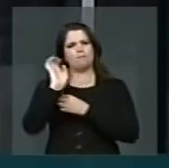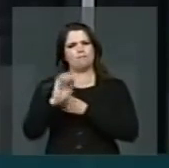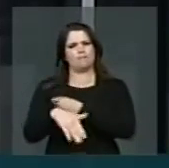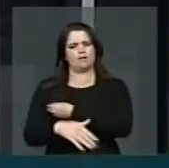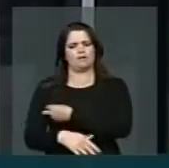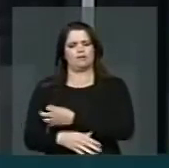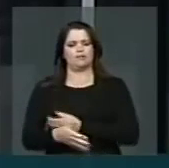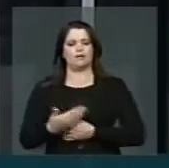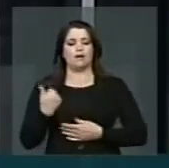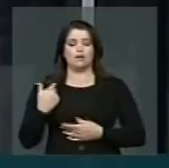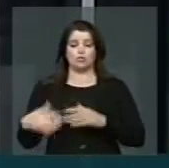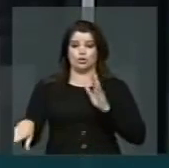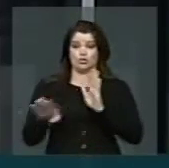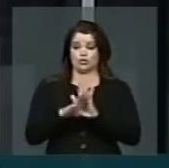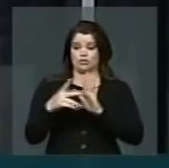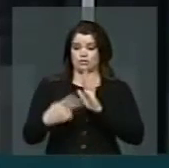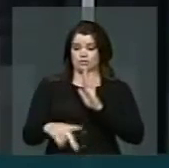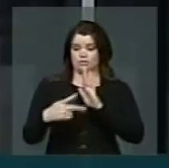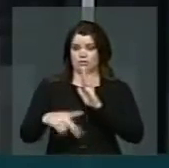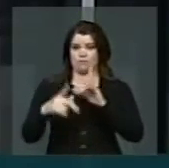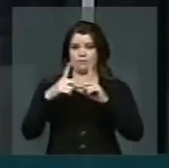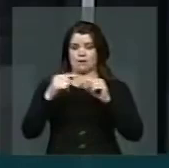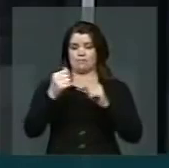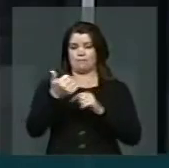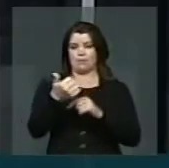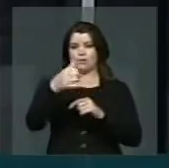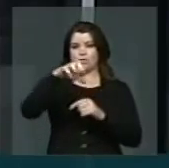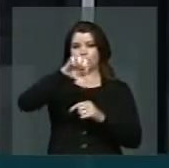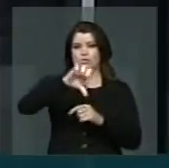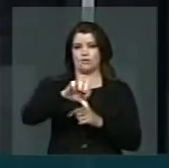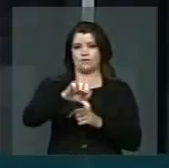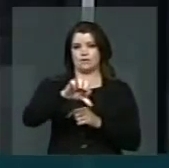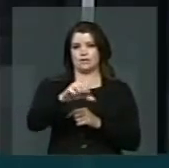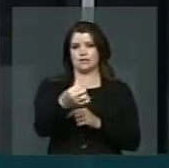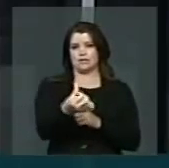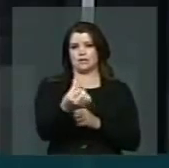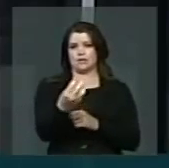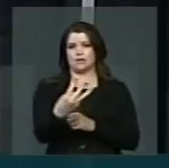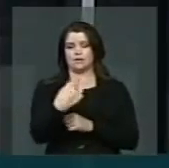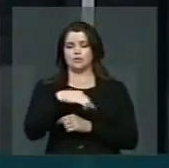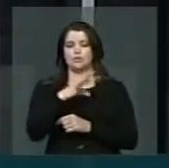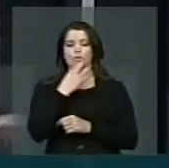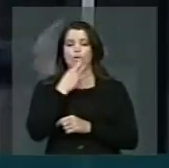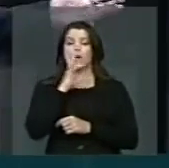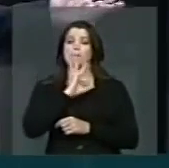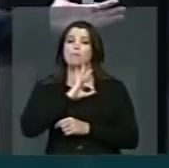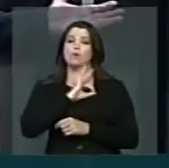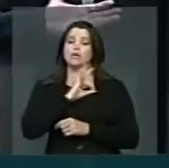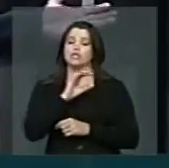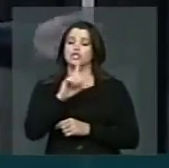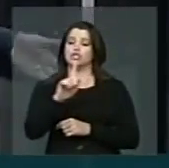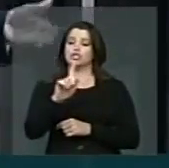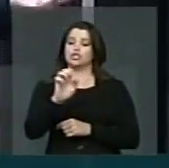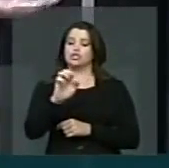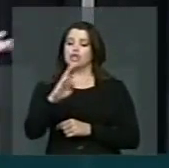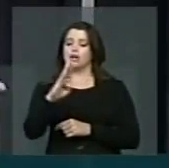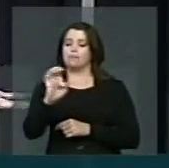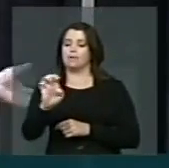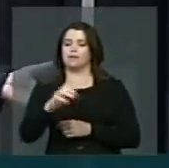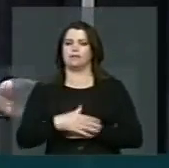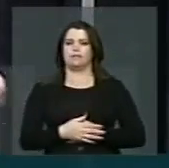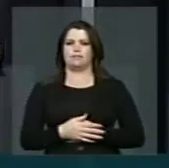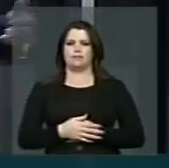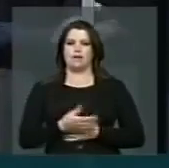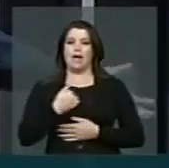Quando aqui cheguei, em 1963, nós conhecíamos a polícia aqui, Jebe. Quem não via,